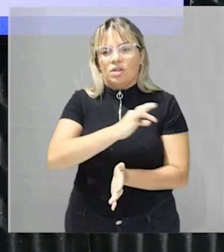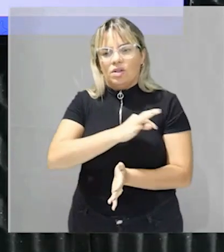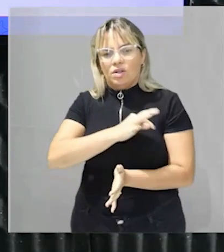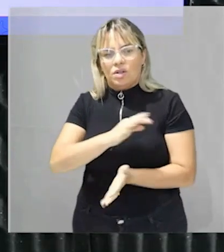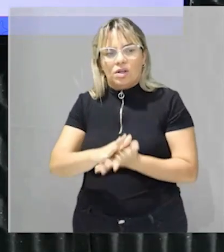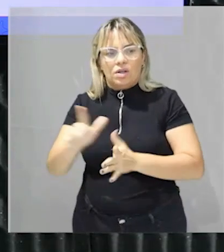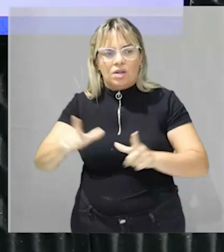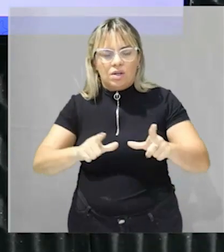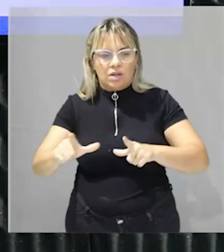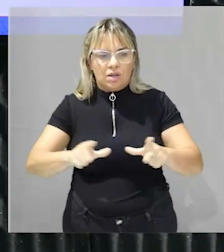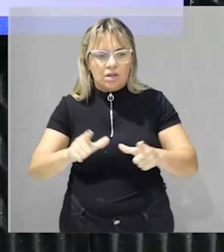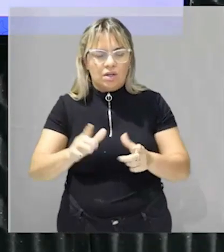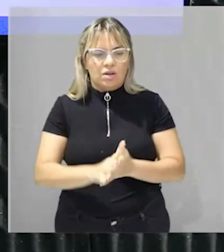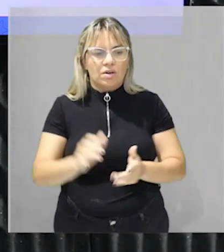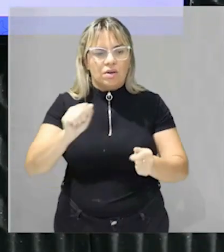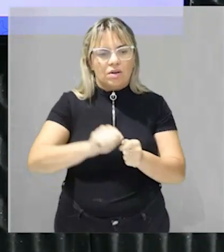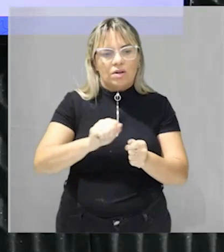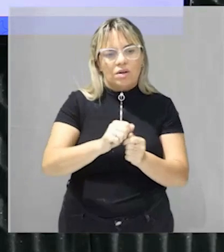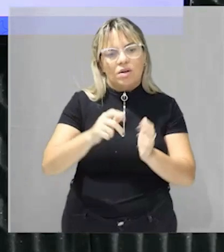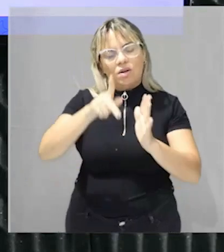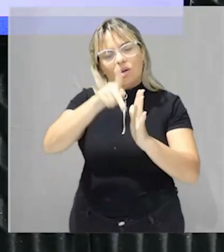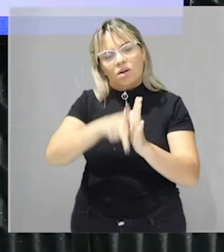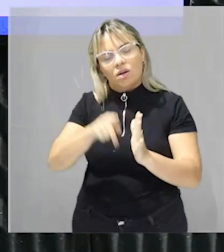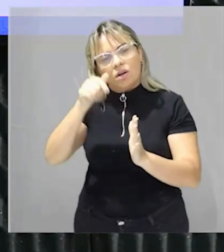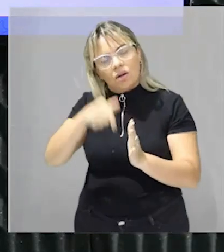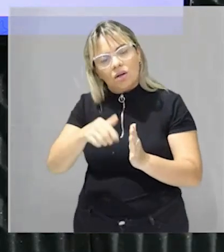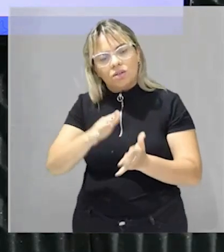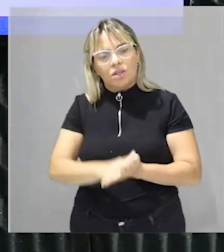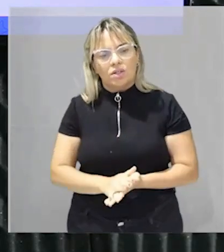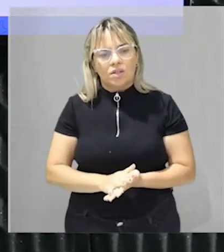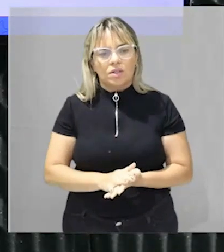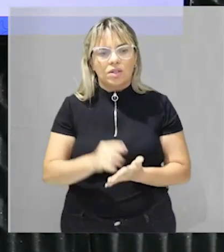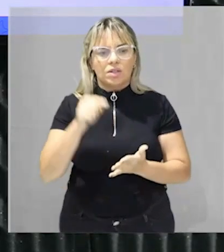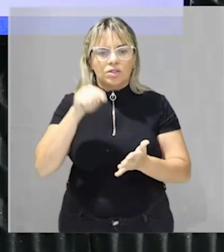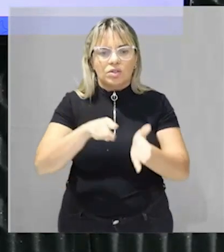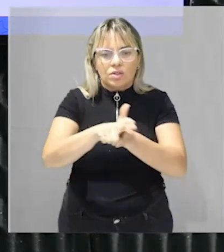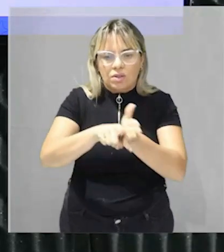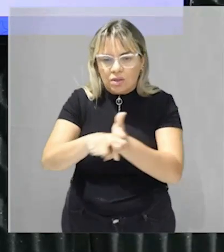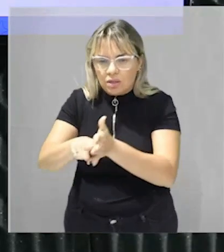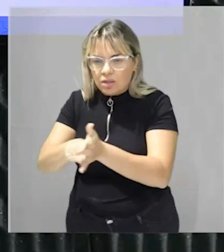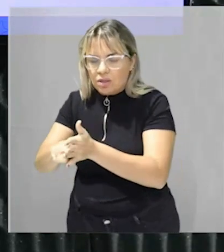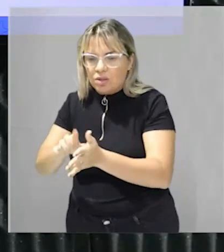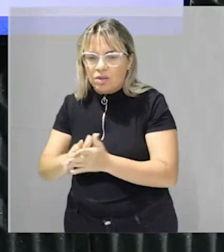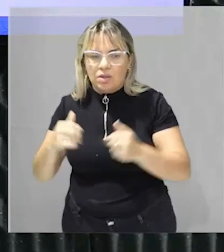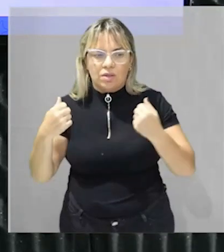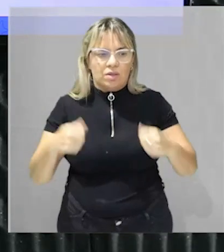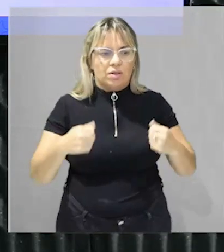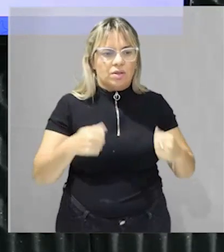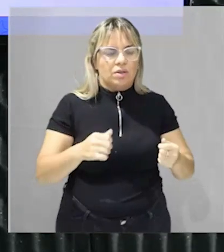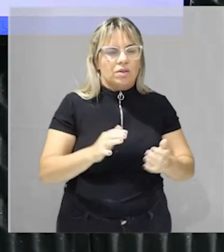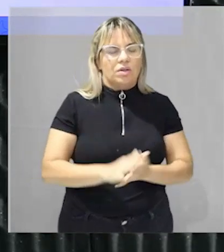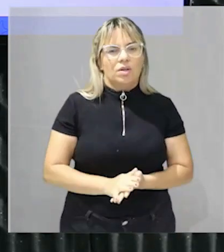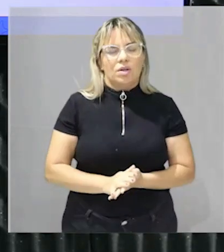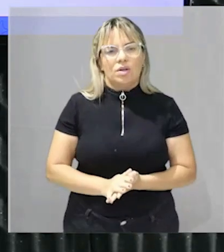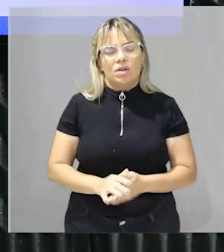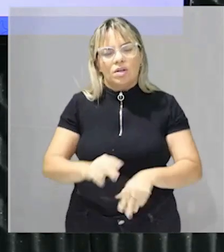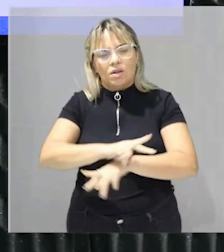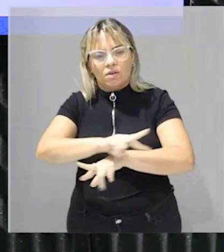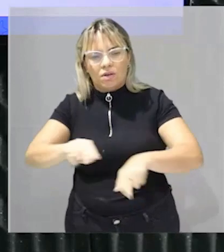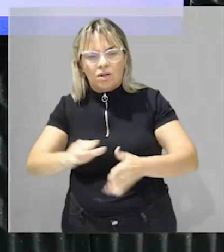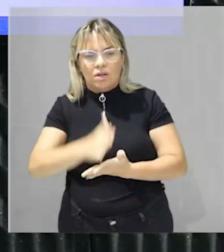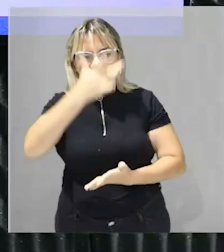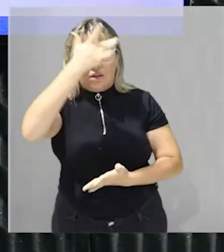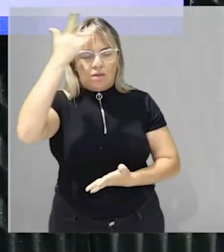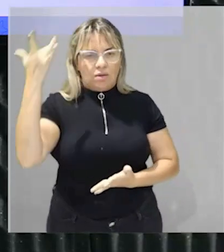pesquisa para atender as necessidades e as demandas de diferentes atores da vitivinicultura